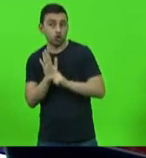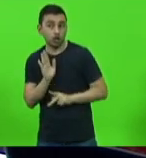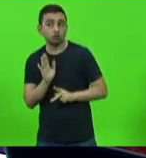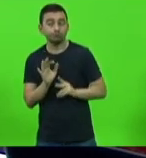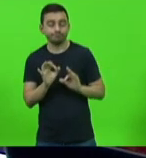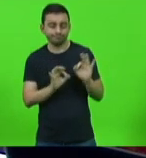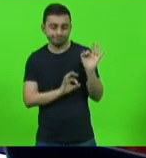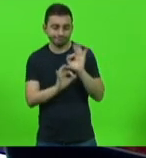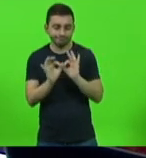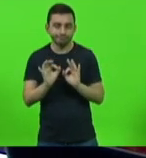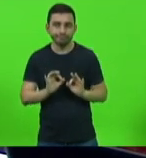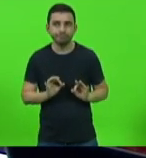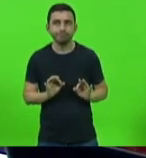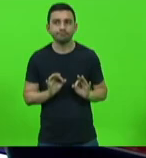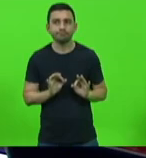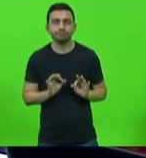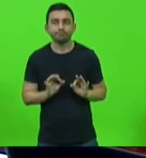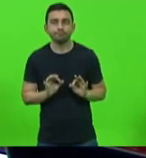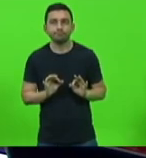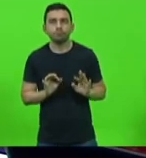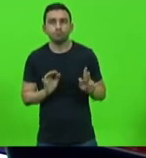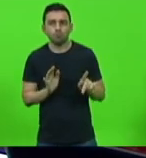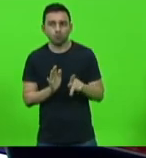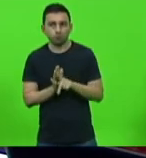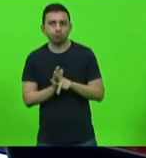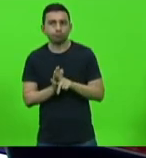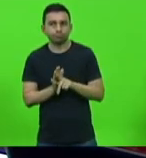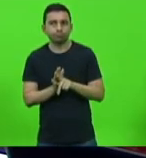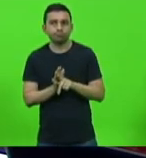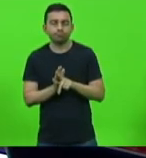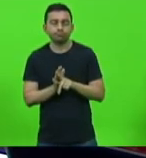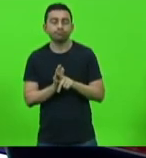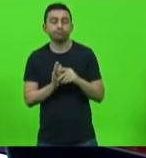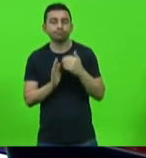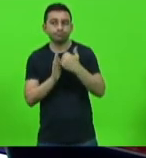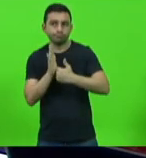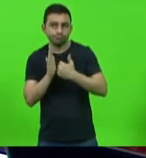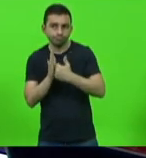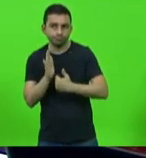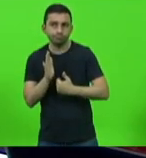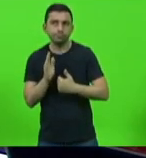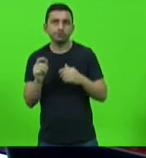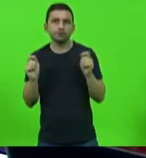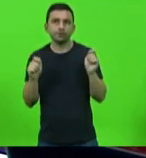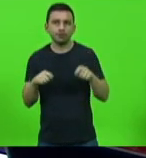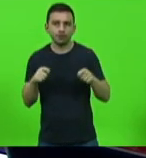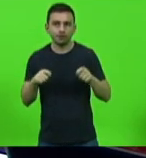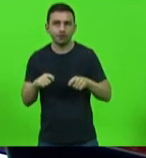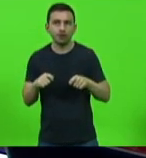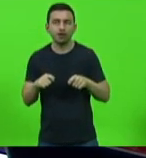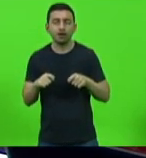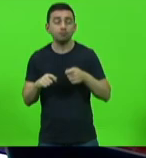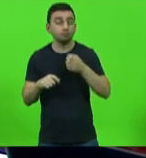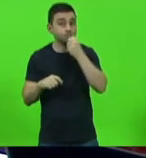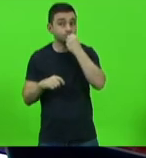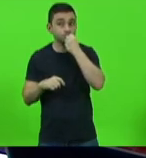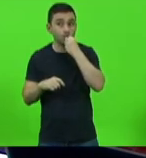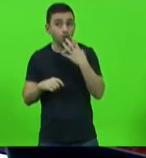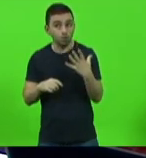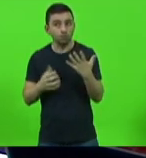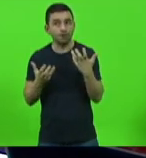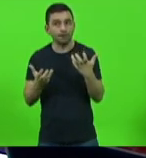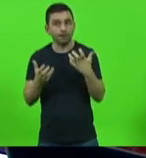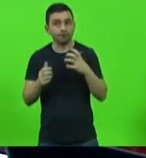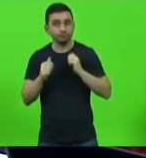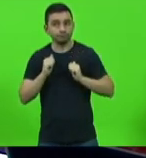dos seus subsídios esperamos que possa se chegar a um bom termo através